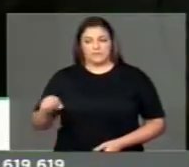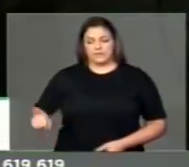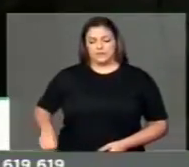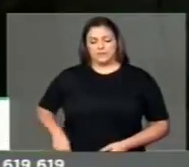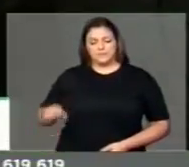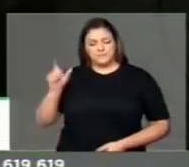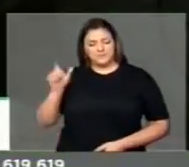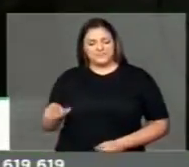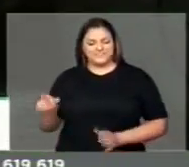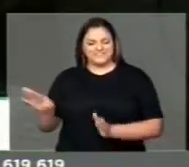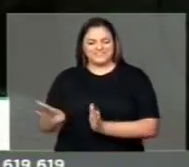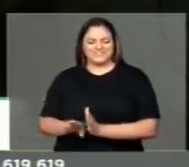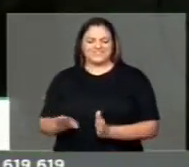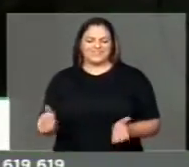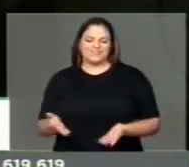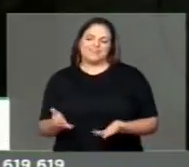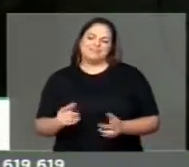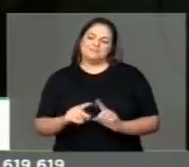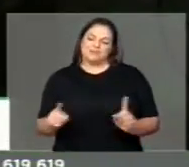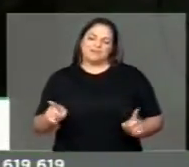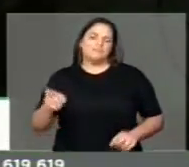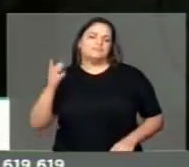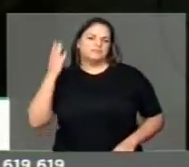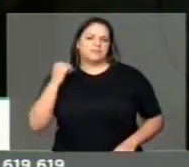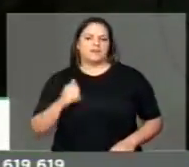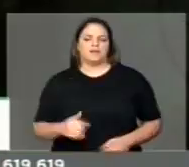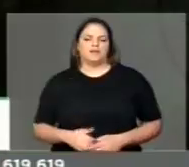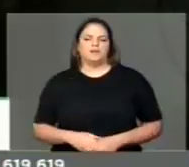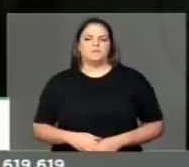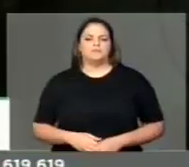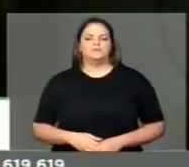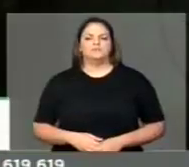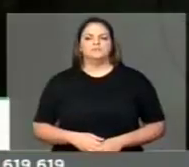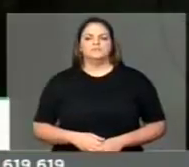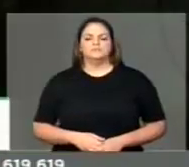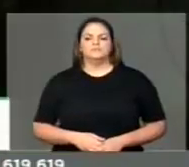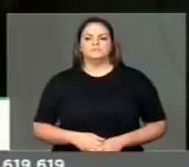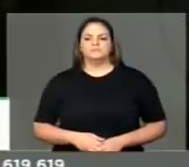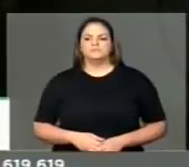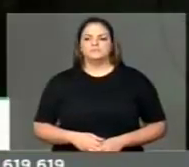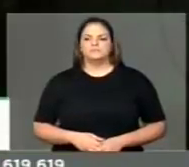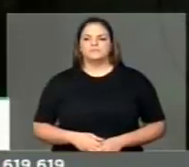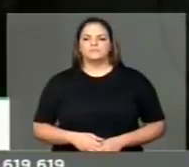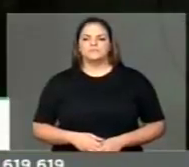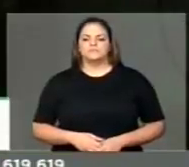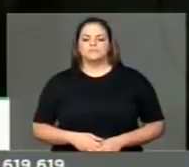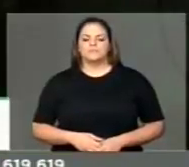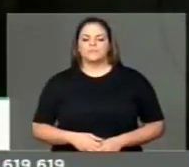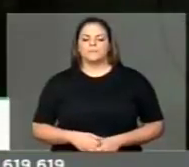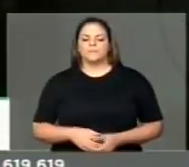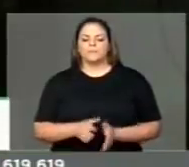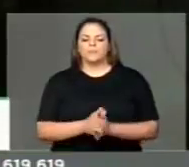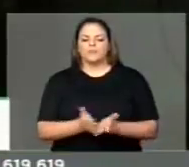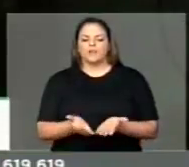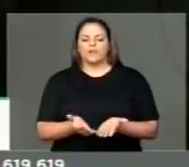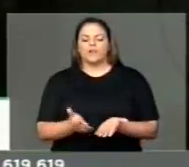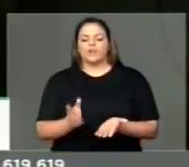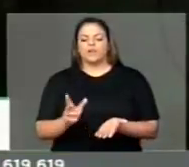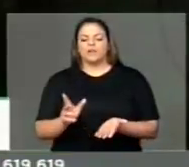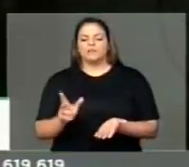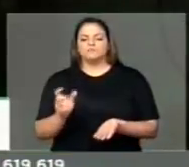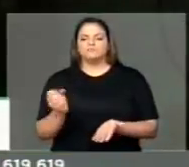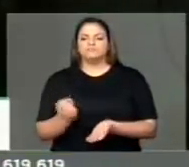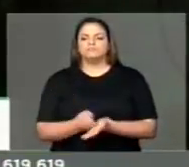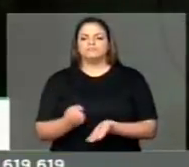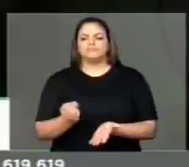de todos esses graves problemas, que é a questão de tirar a cidadania no Brasil, que é a questão de renovar passaporte, porque os agendamentos não